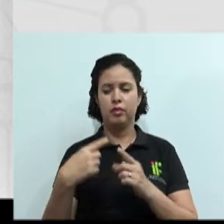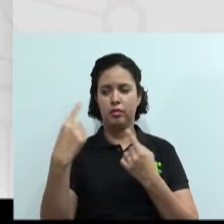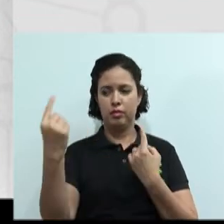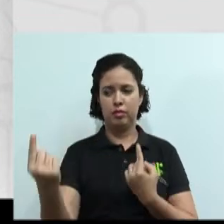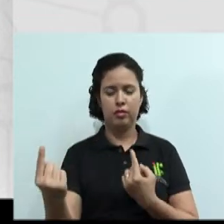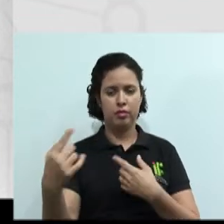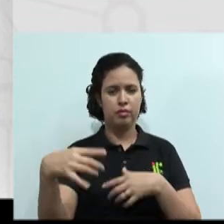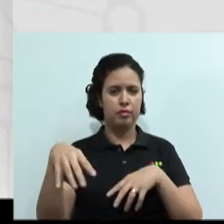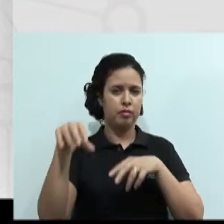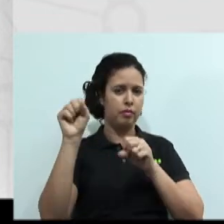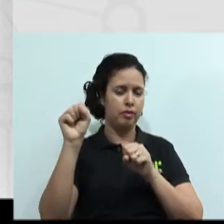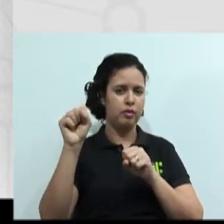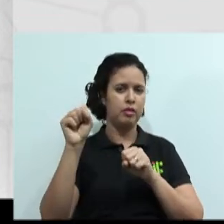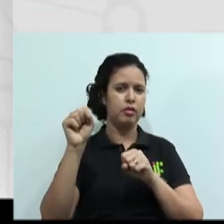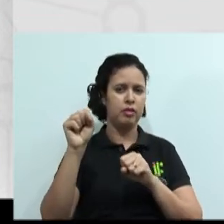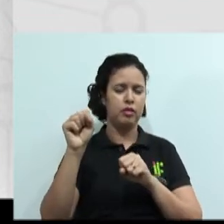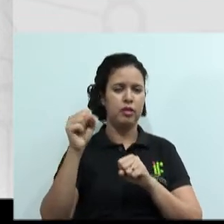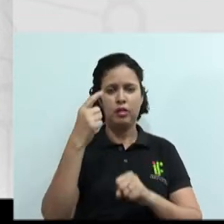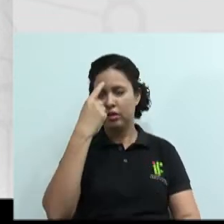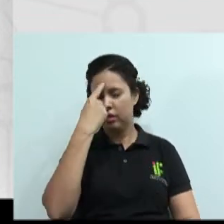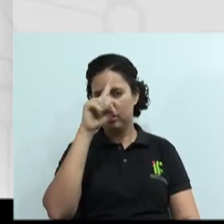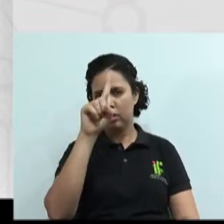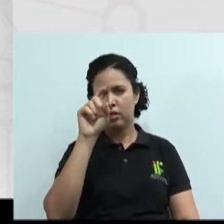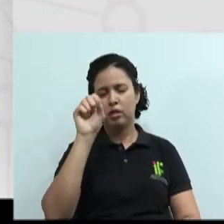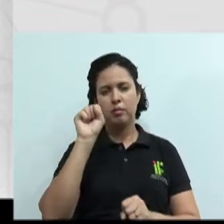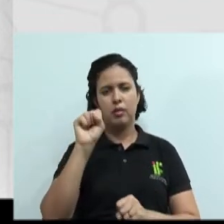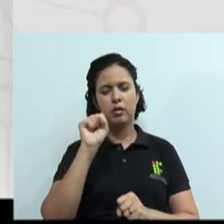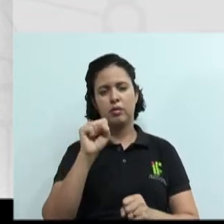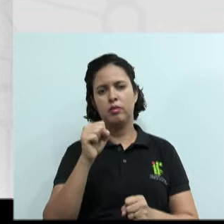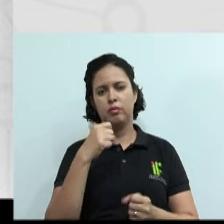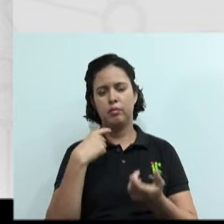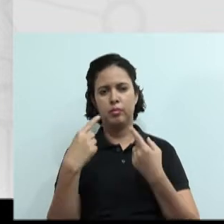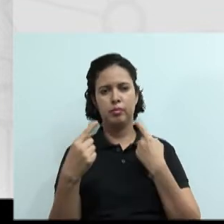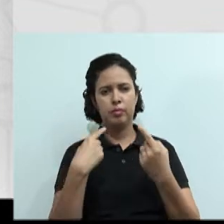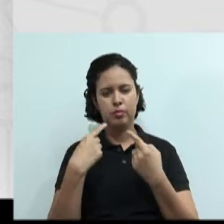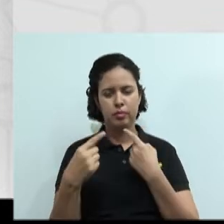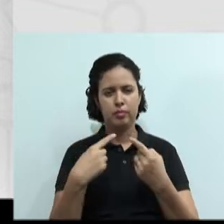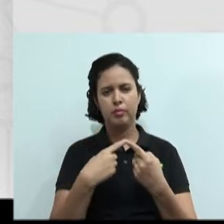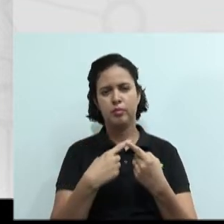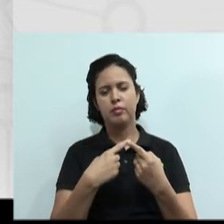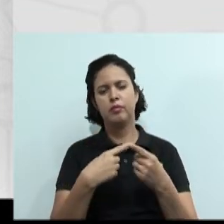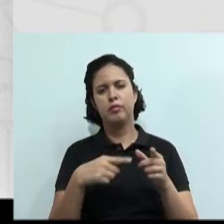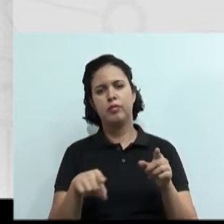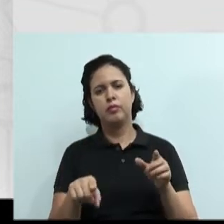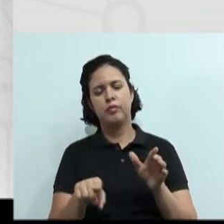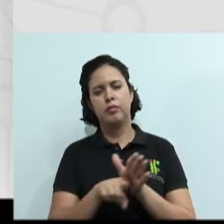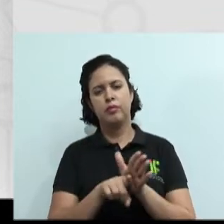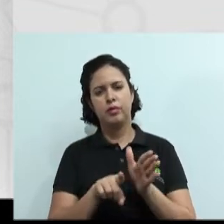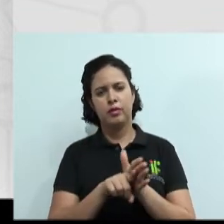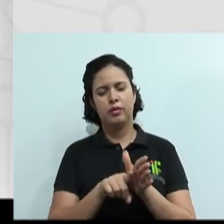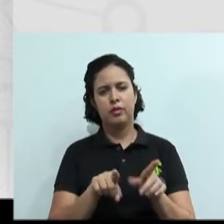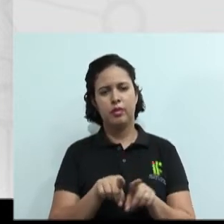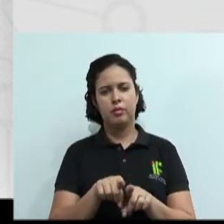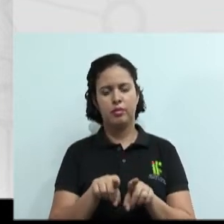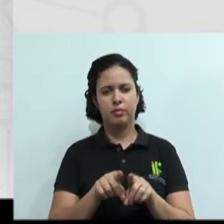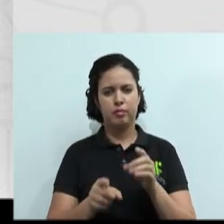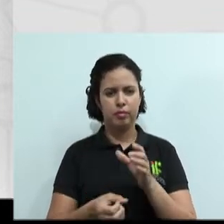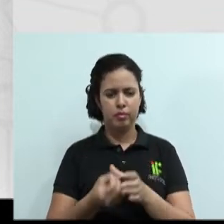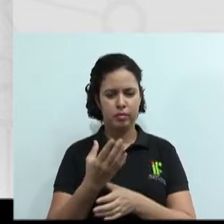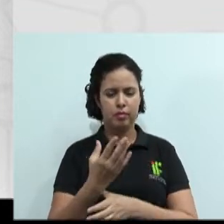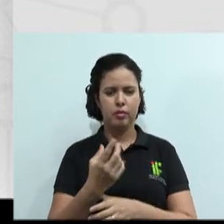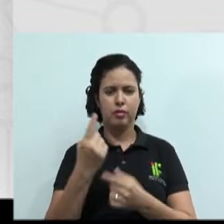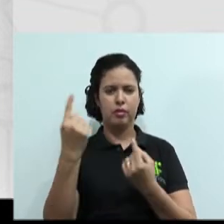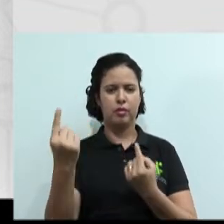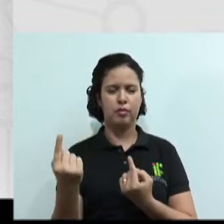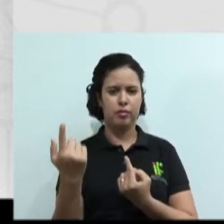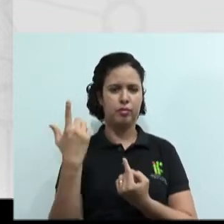ganhar e ideias podem ser discutidas e mais possibilidades de acordo podem ocorrer. Ou seja, os dois vão